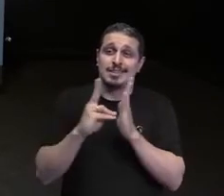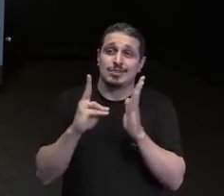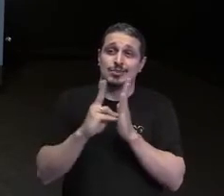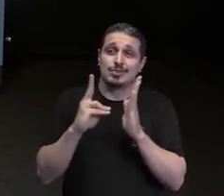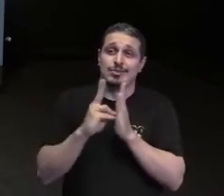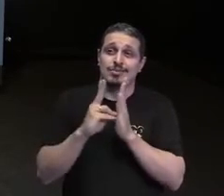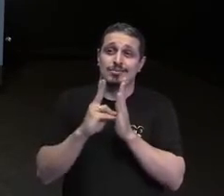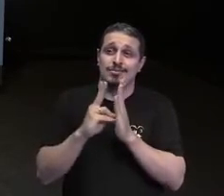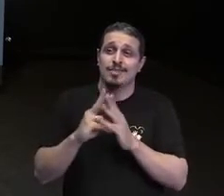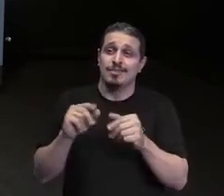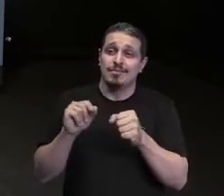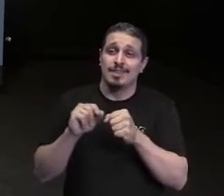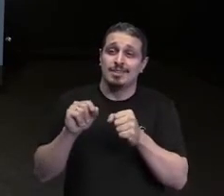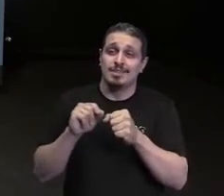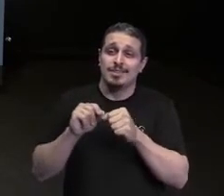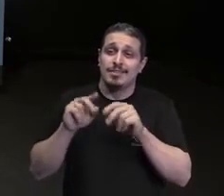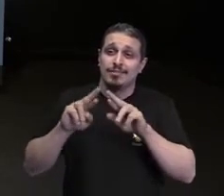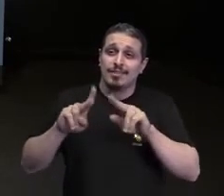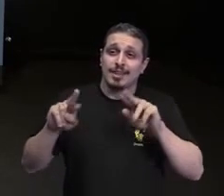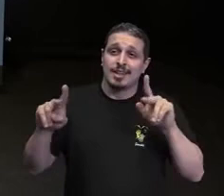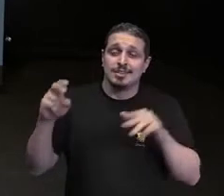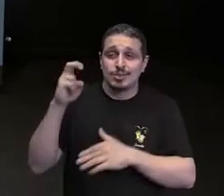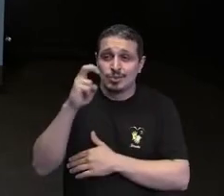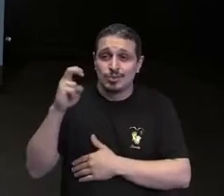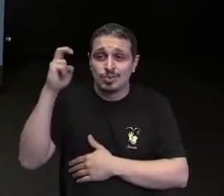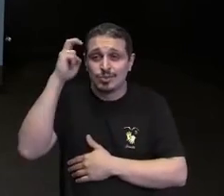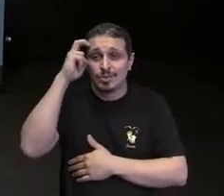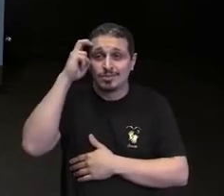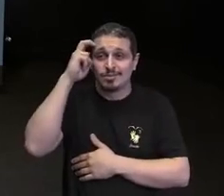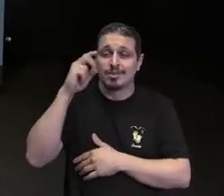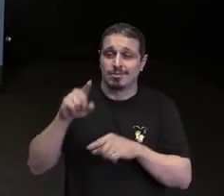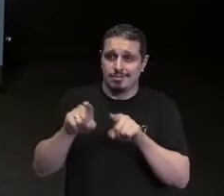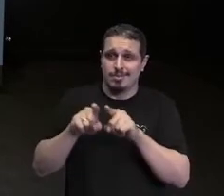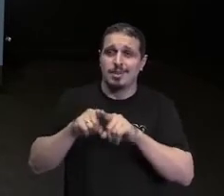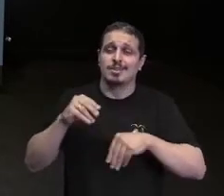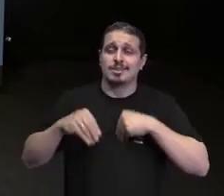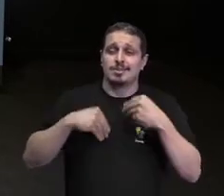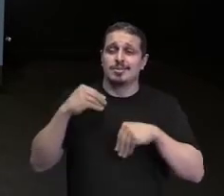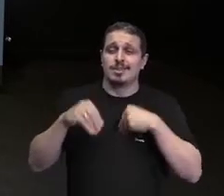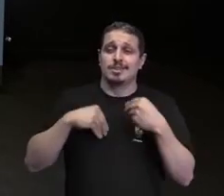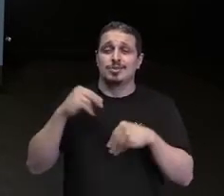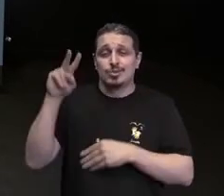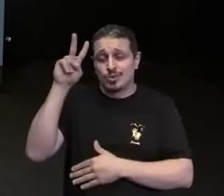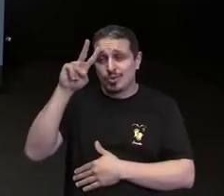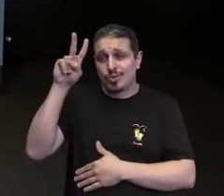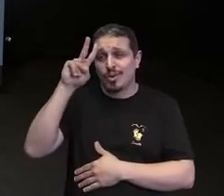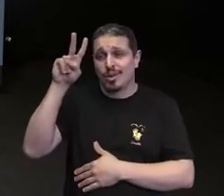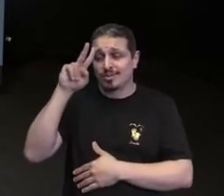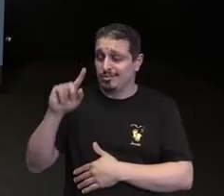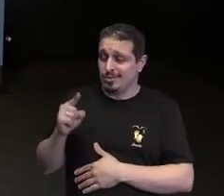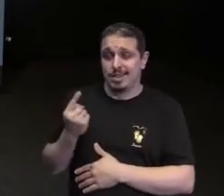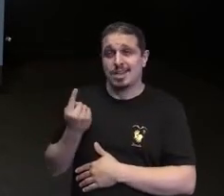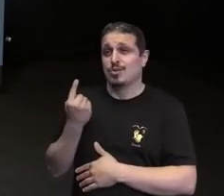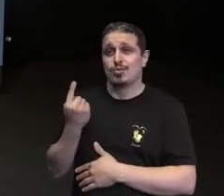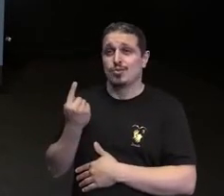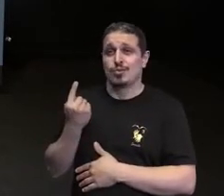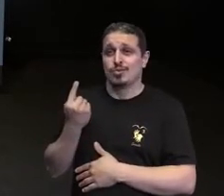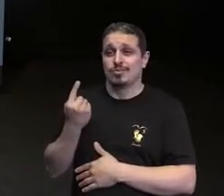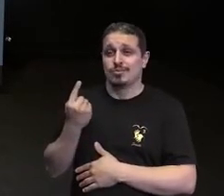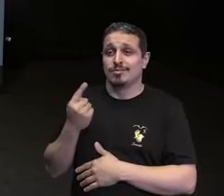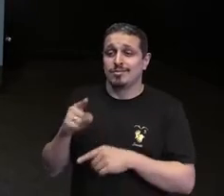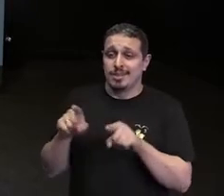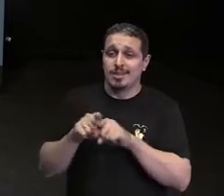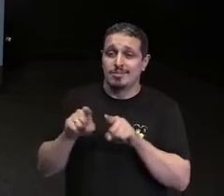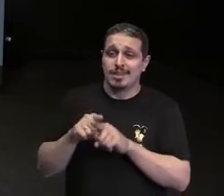culturais. E essa criança, ela tem sentimentos, essa criança, ela tem uma história, ela tem individualidades, e ela também é uma criança